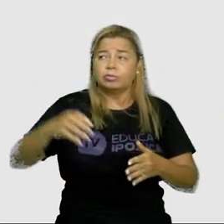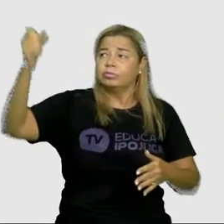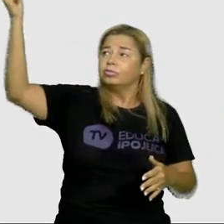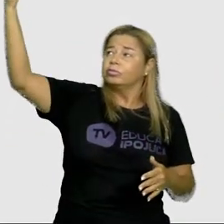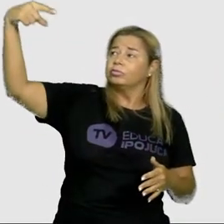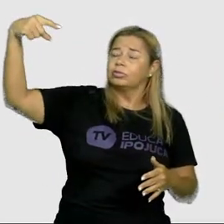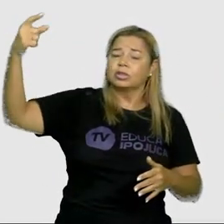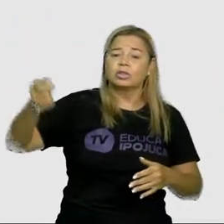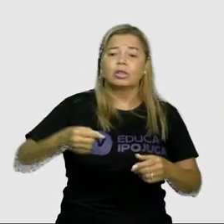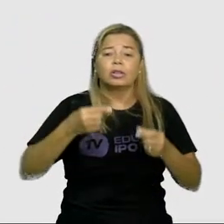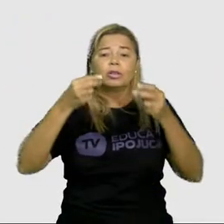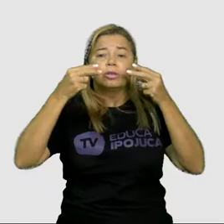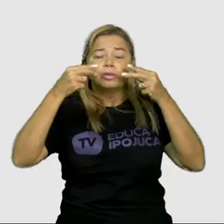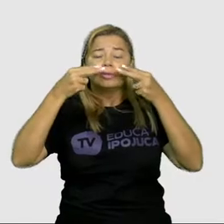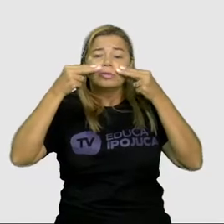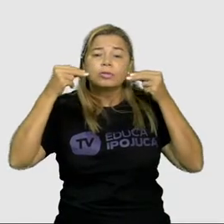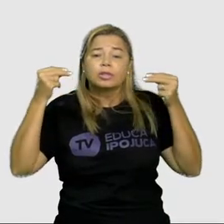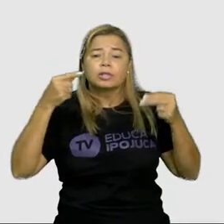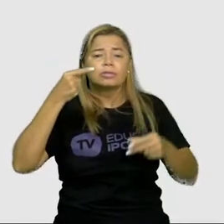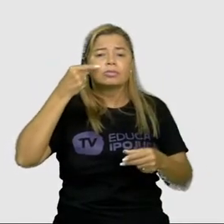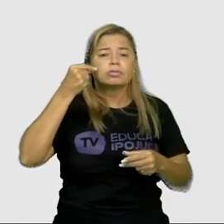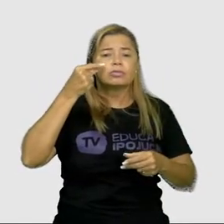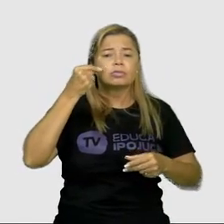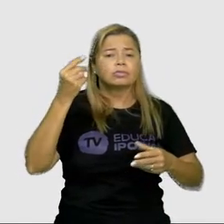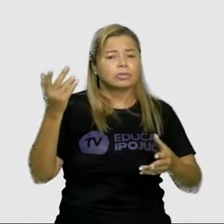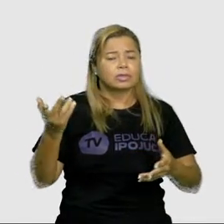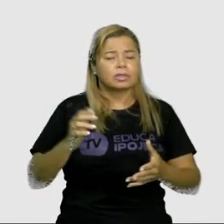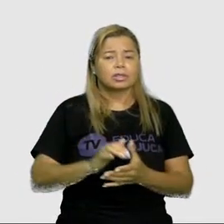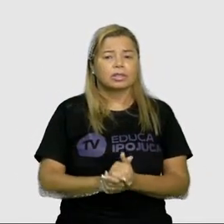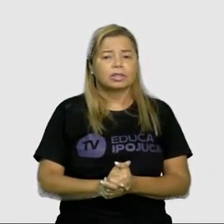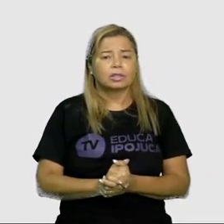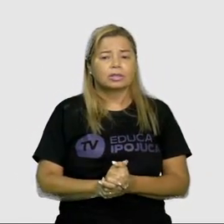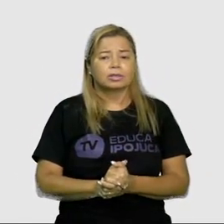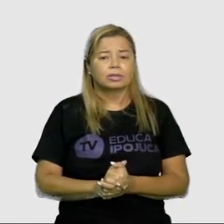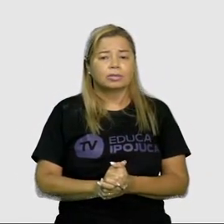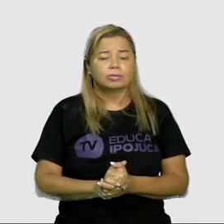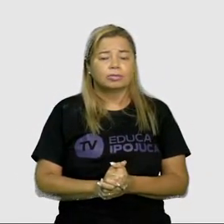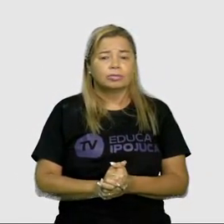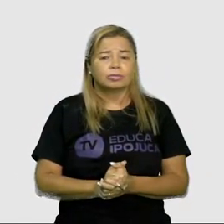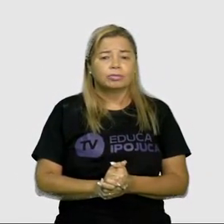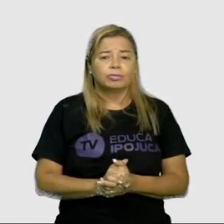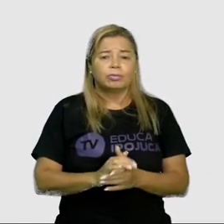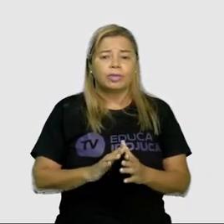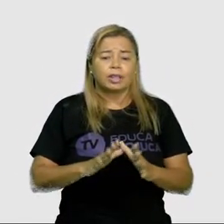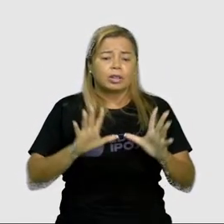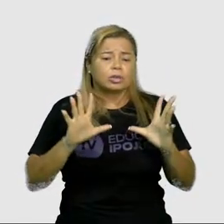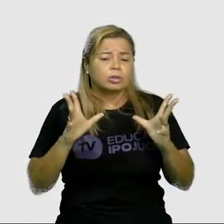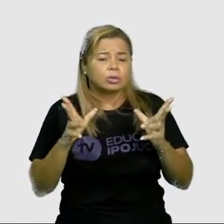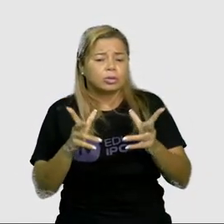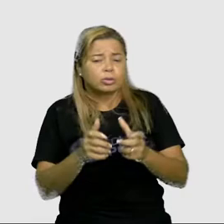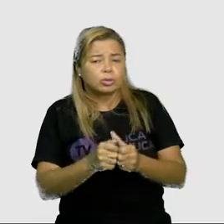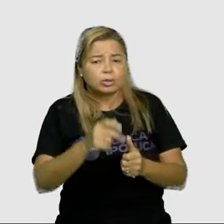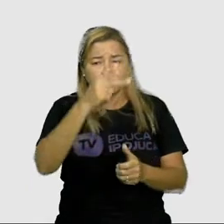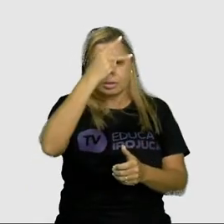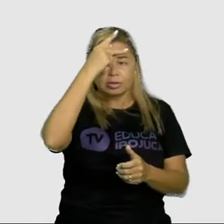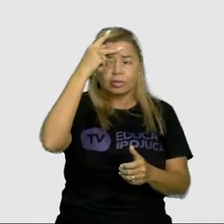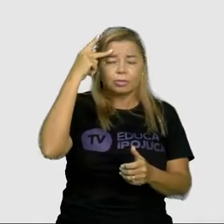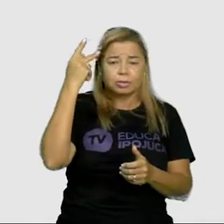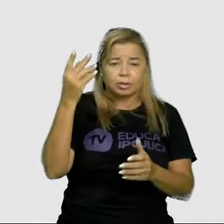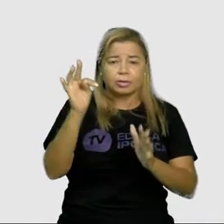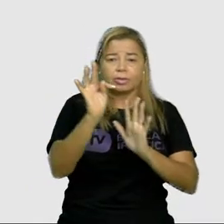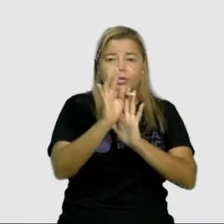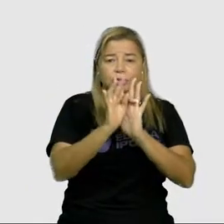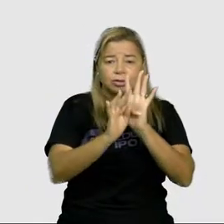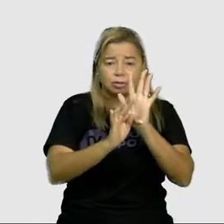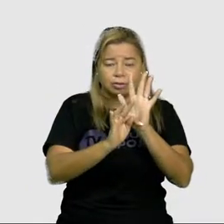gato o rato que vai se repetindo sobre sobre todos os personagens que tem ali no nosso texto na